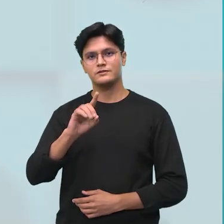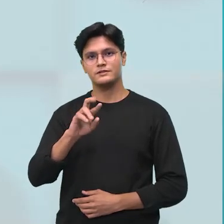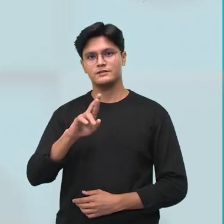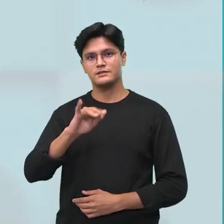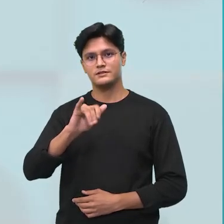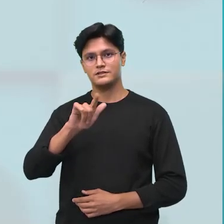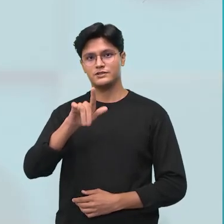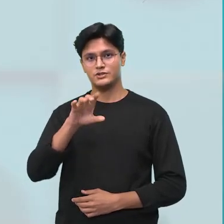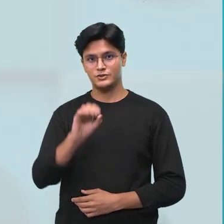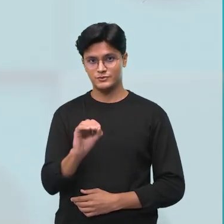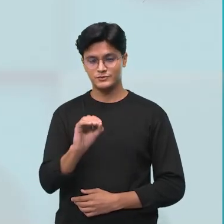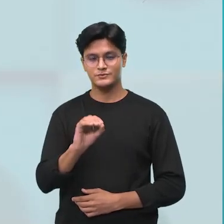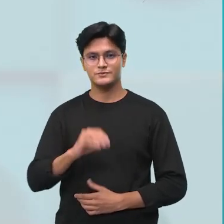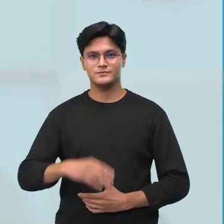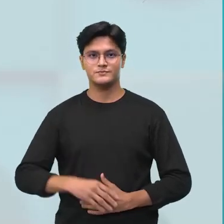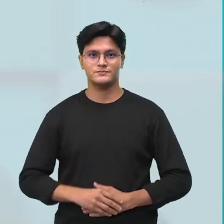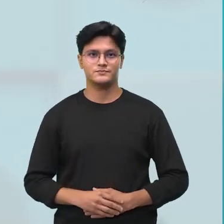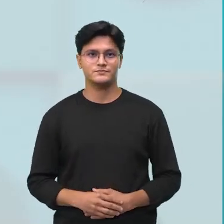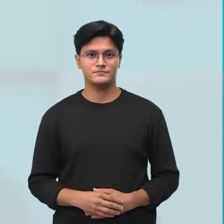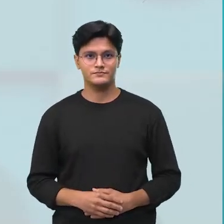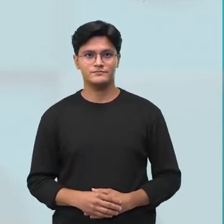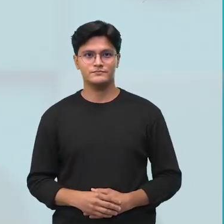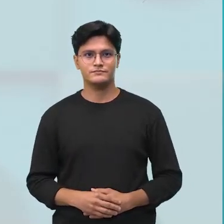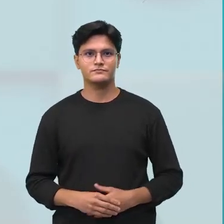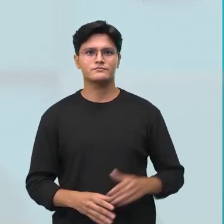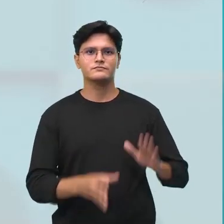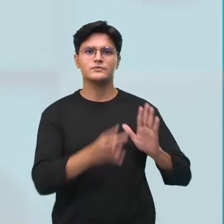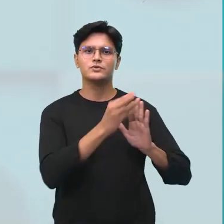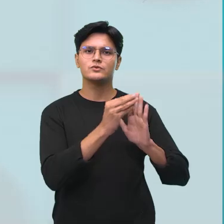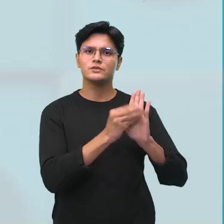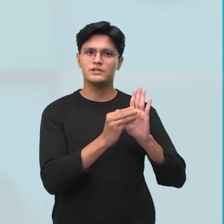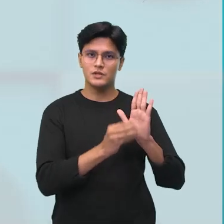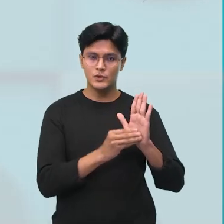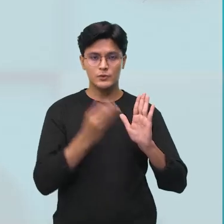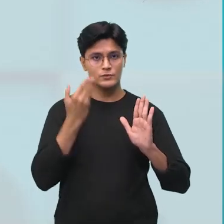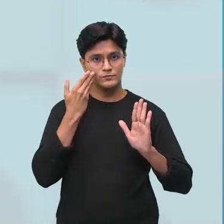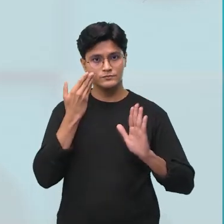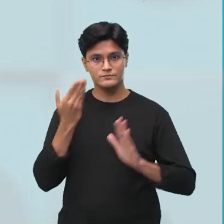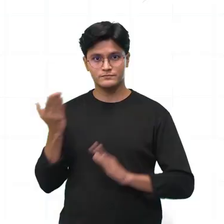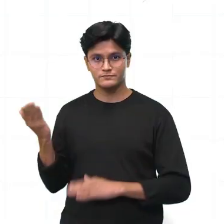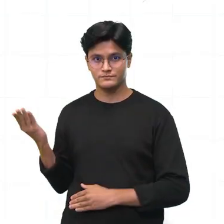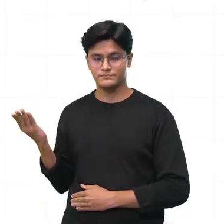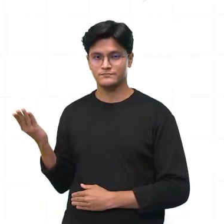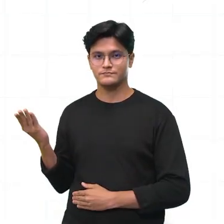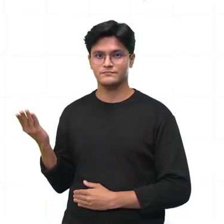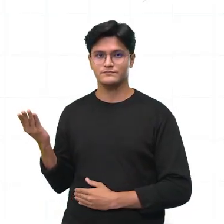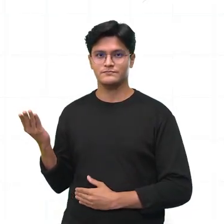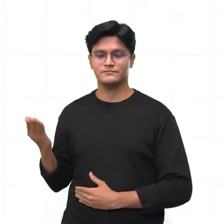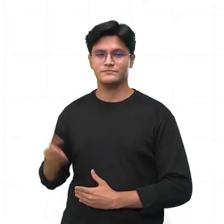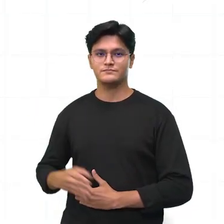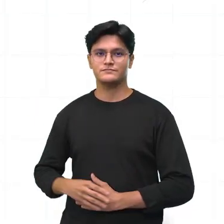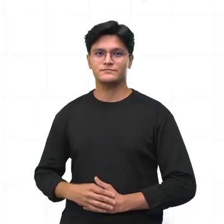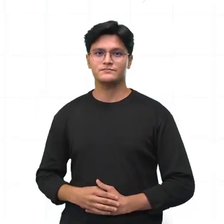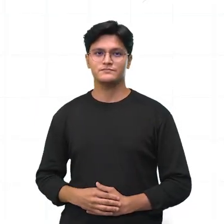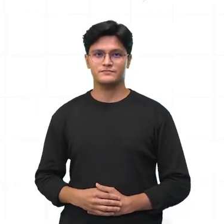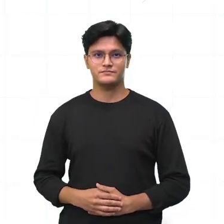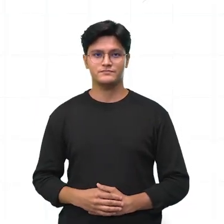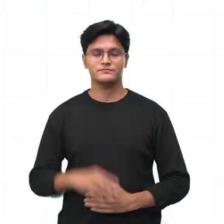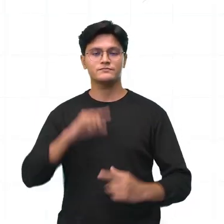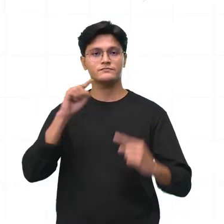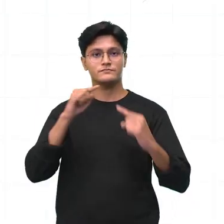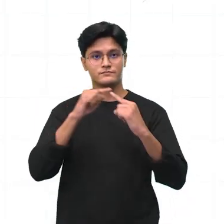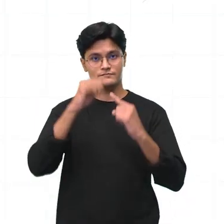ministrante deste componente. Vamos ver o que teremos na nossa aula de número 56. Como objeto de